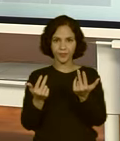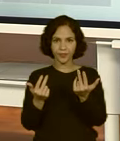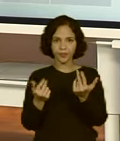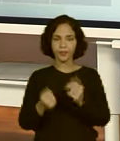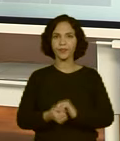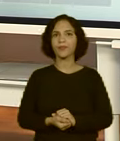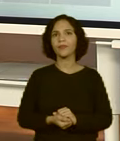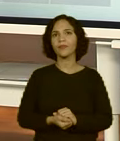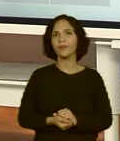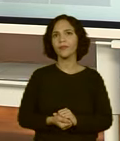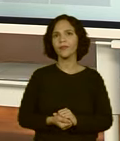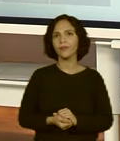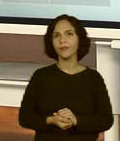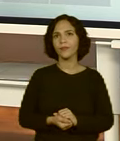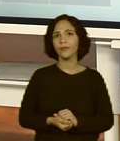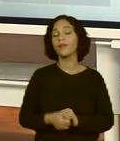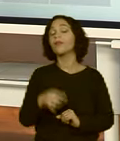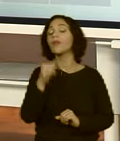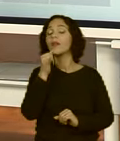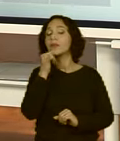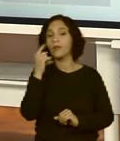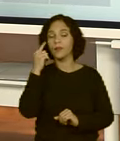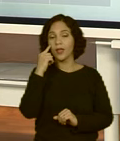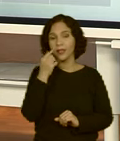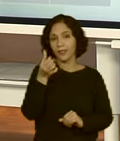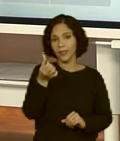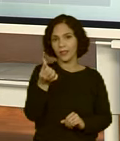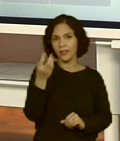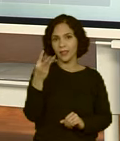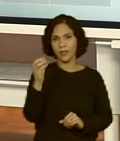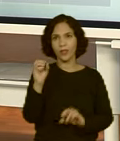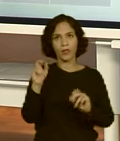tá? Então, R 630,00 aqui.